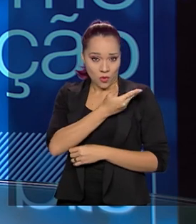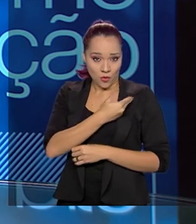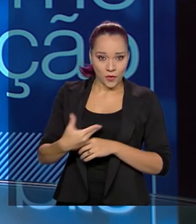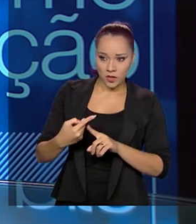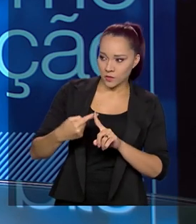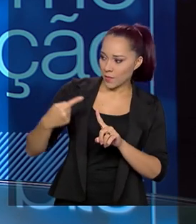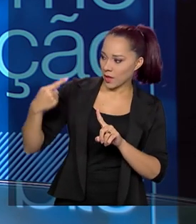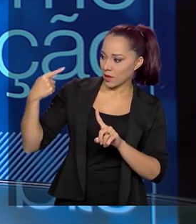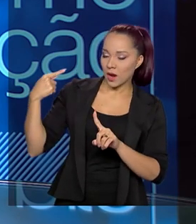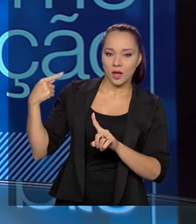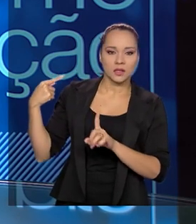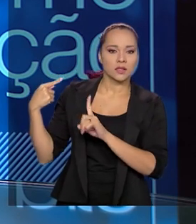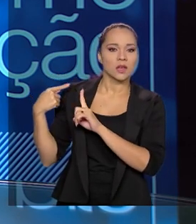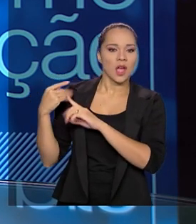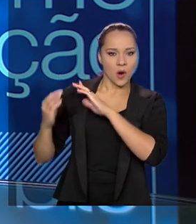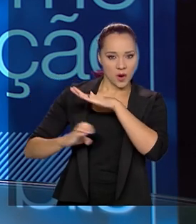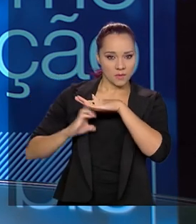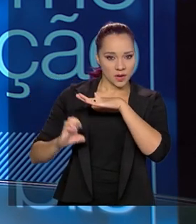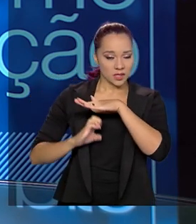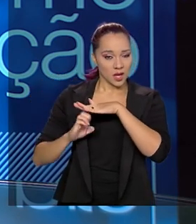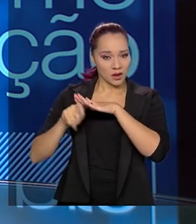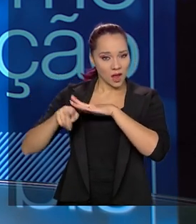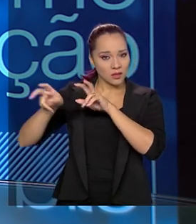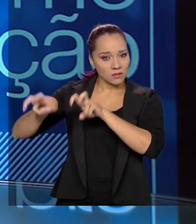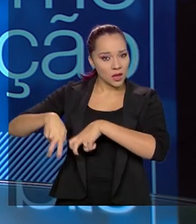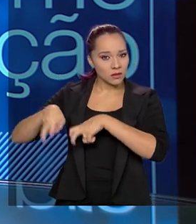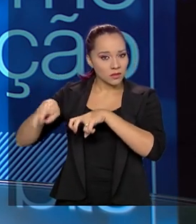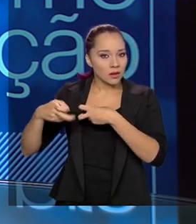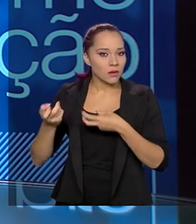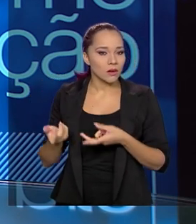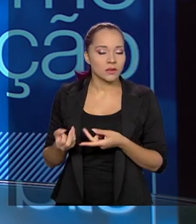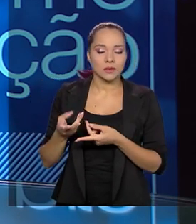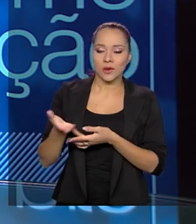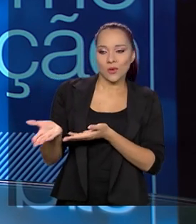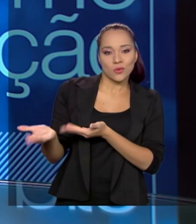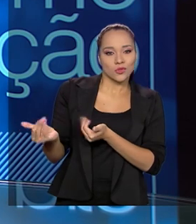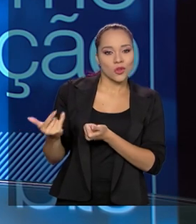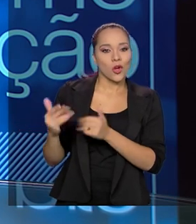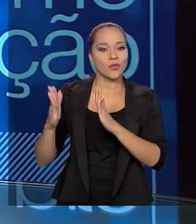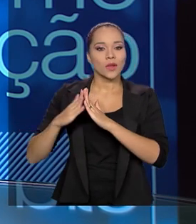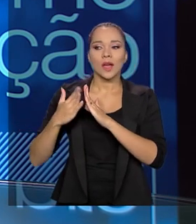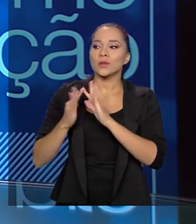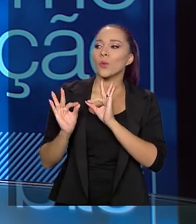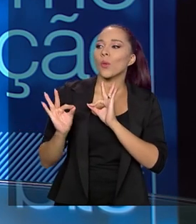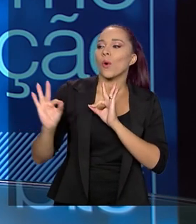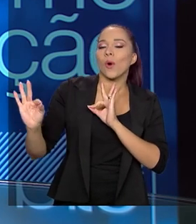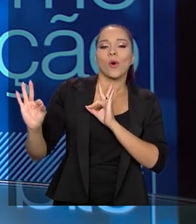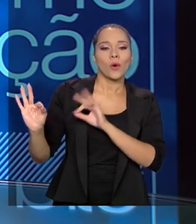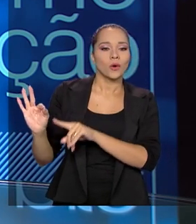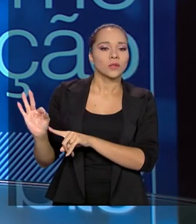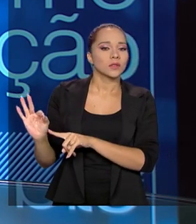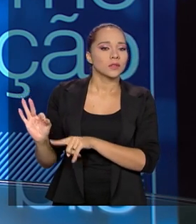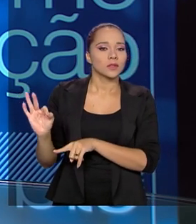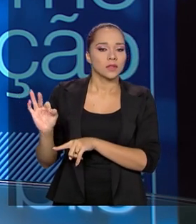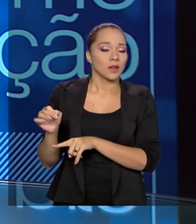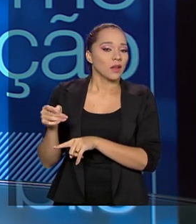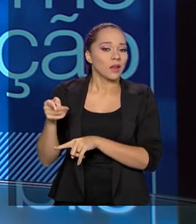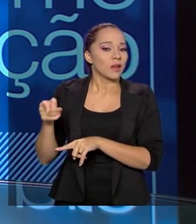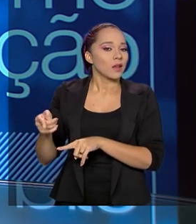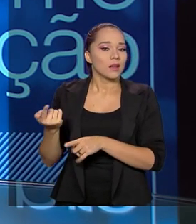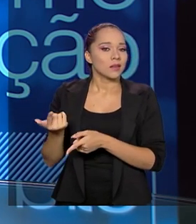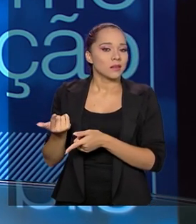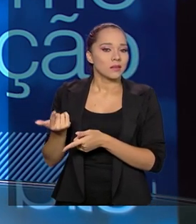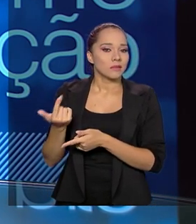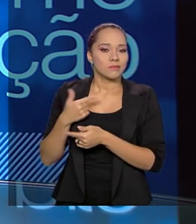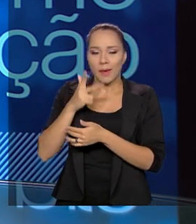o empresário do agronegócio, o jovem que morava no interior, ele praticamente